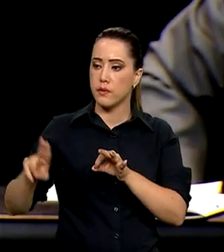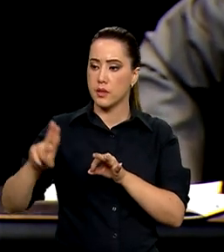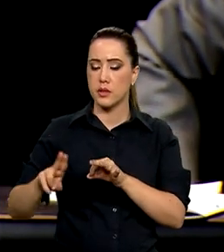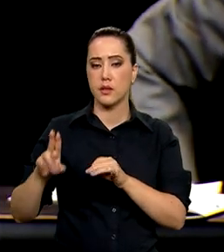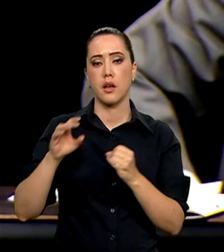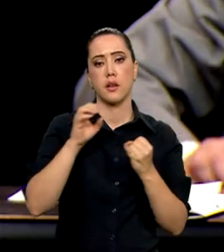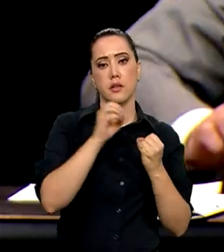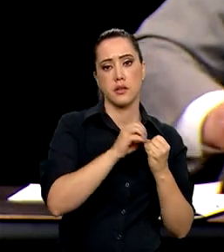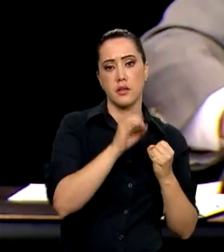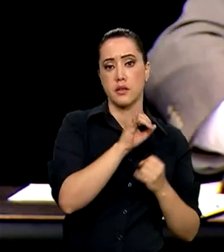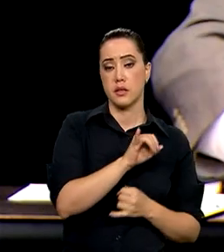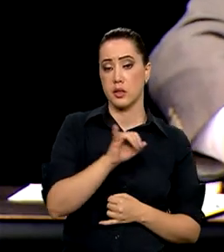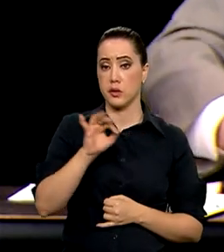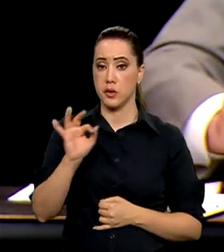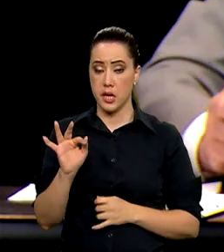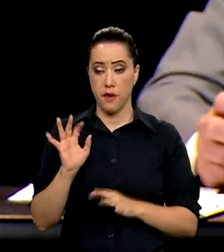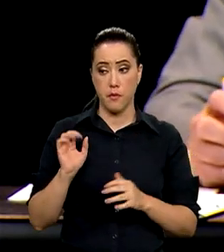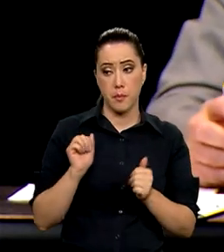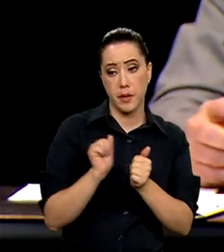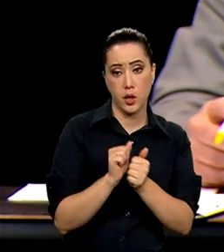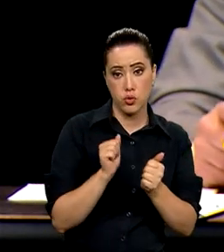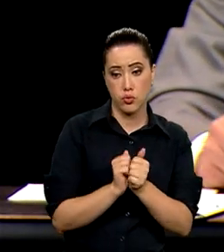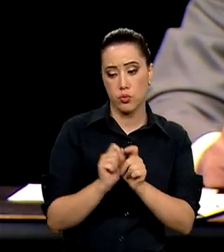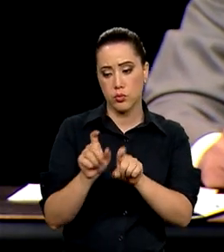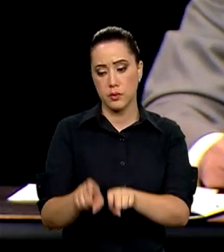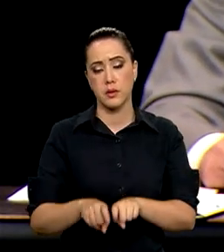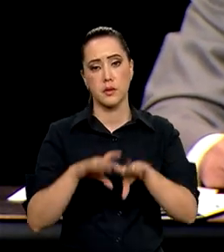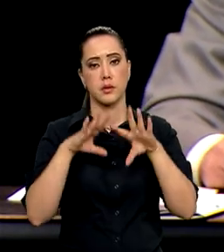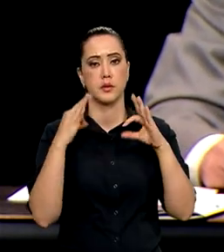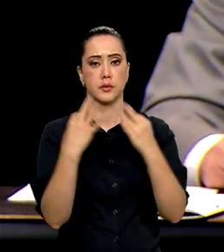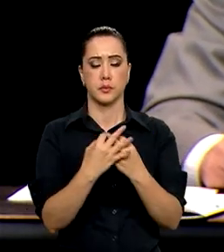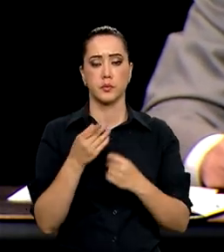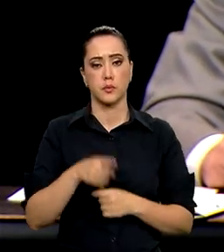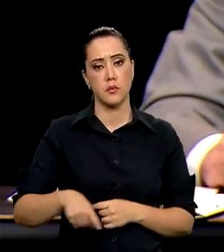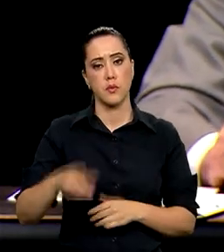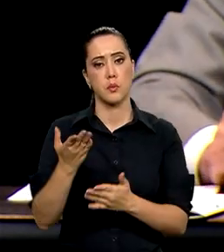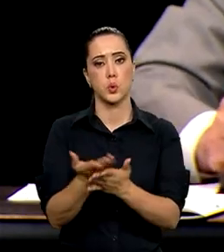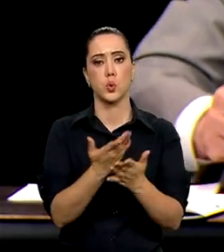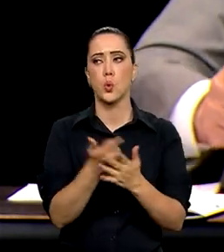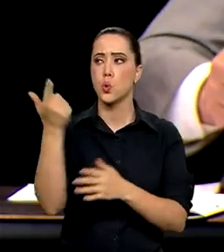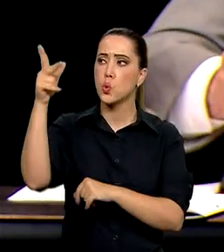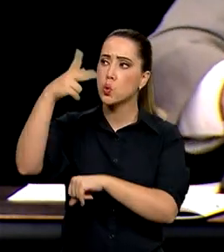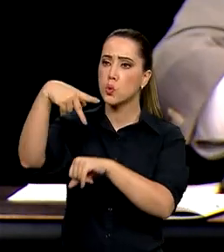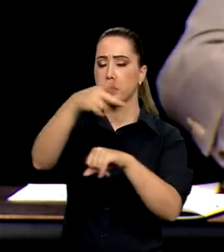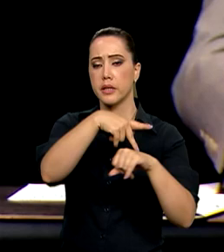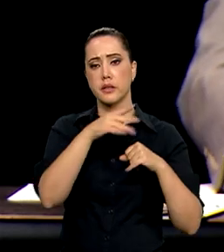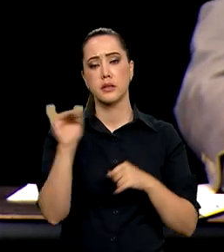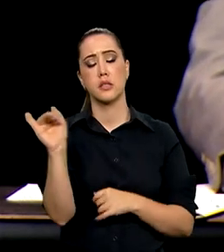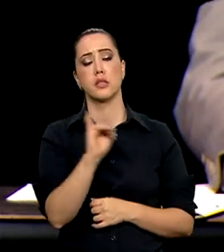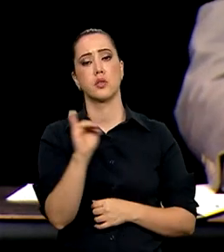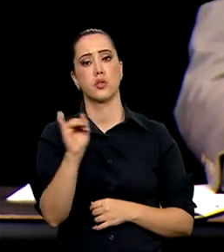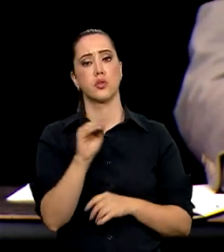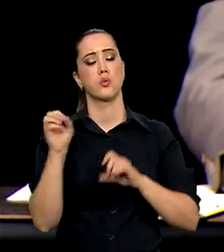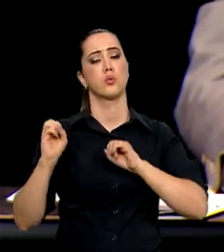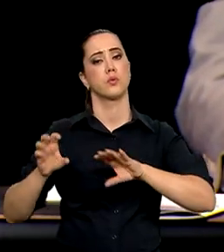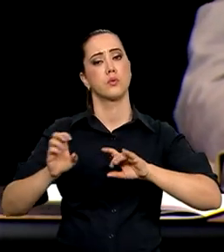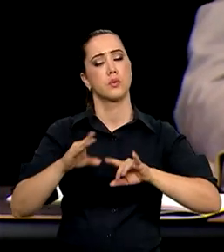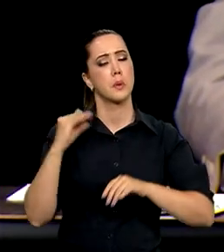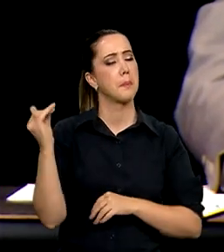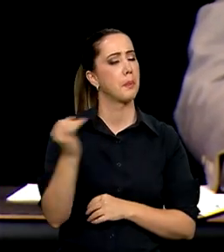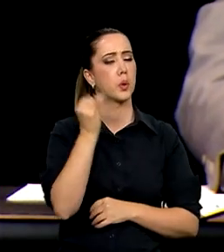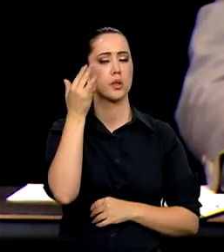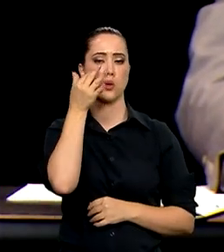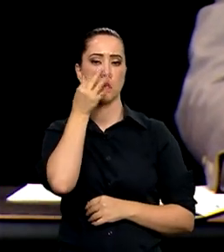institutos federais para junto da agricultura familiar. Em outros países, as instituições de ensino têm grande